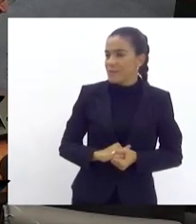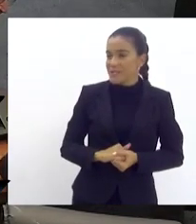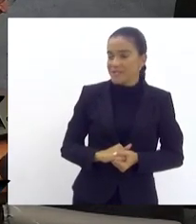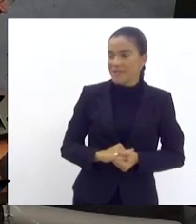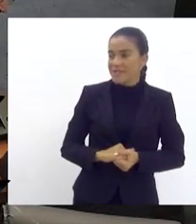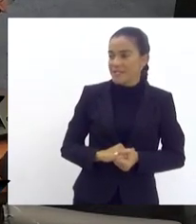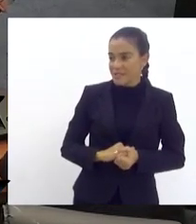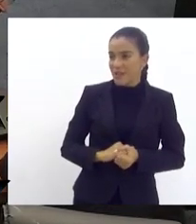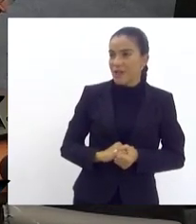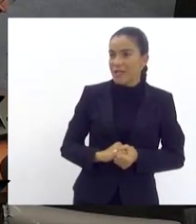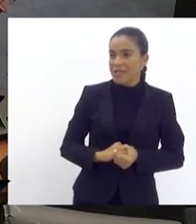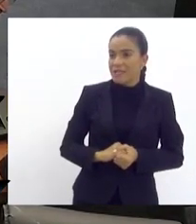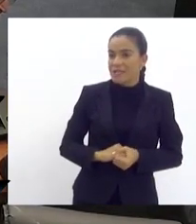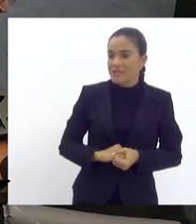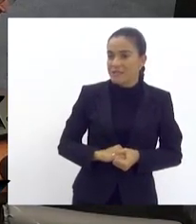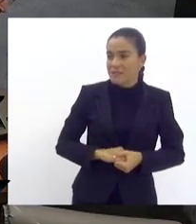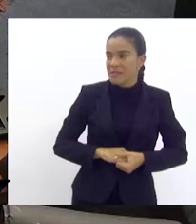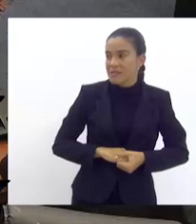boa tarde tarde senhor presidente